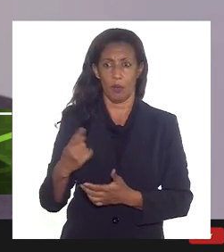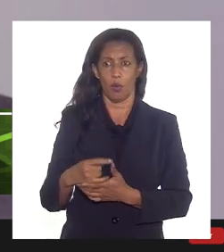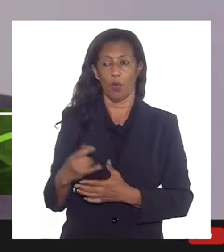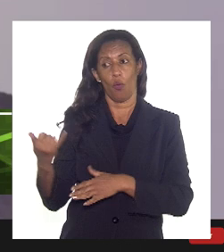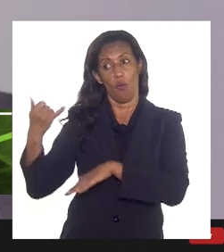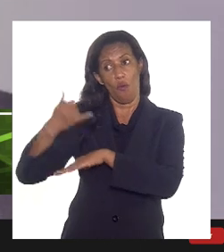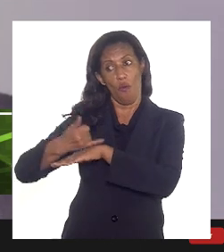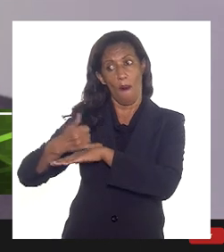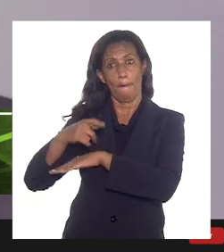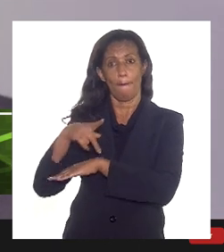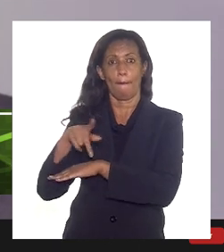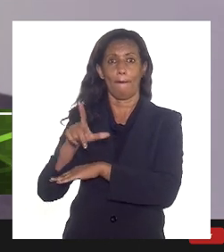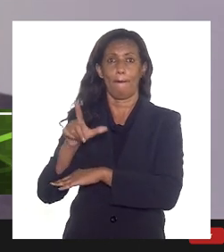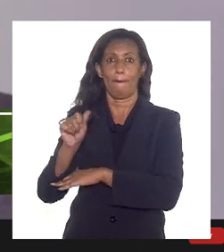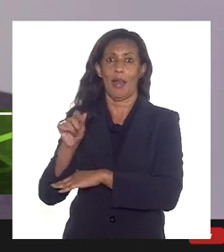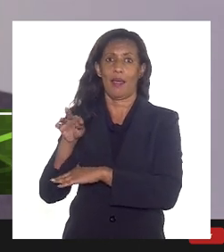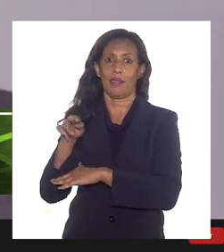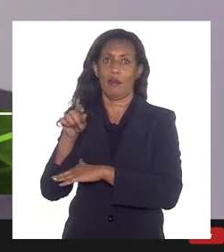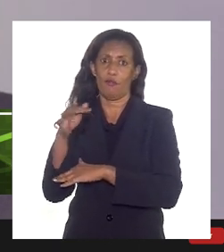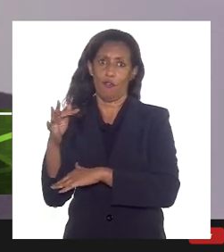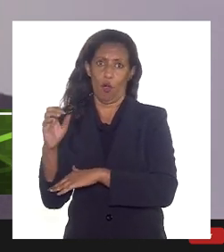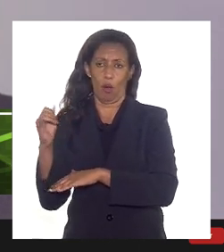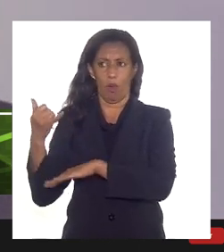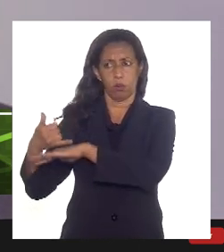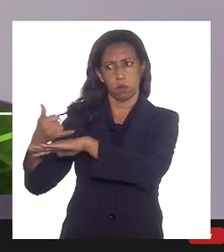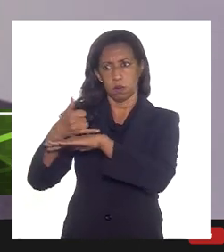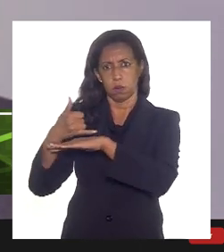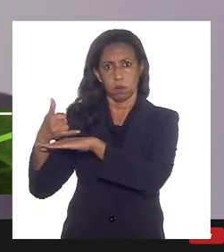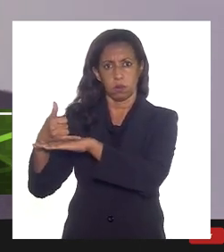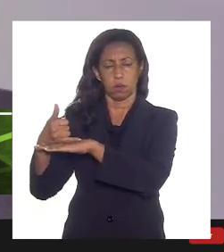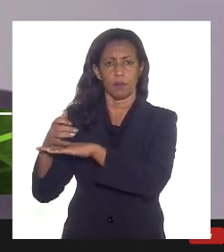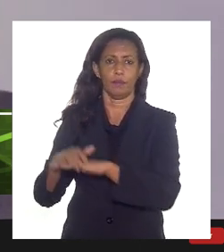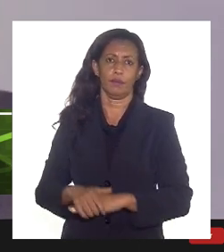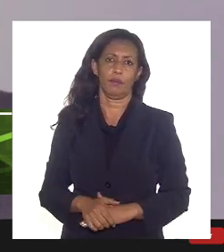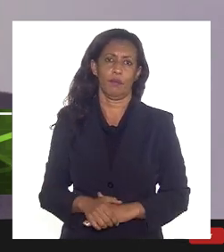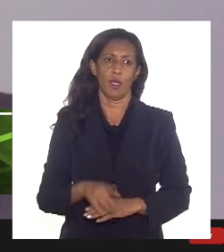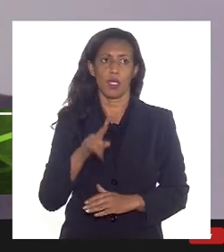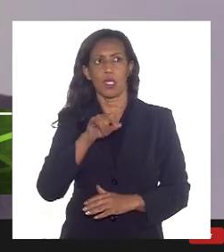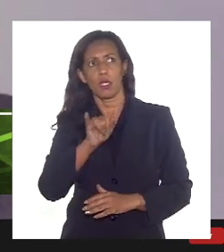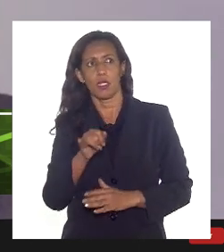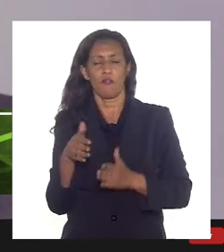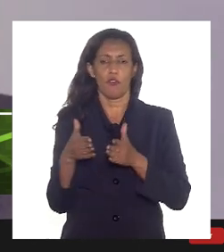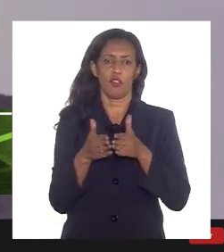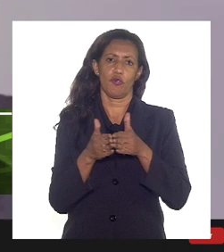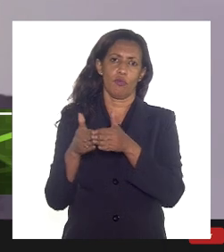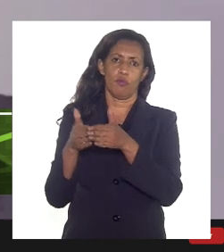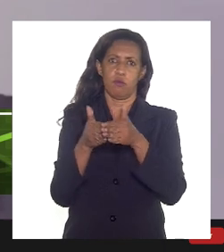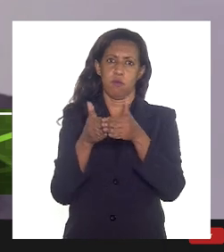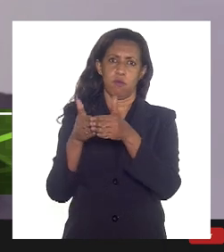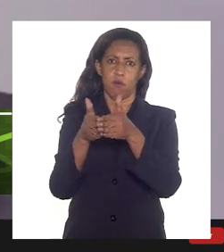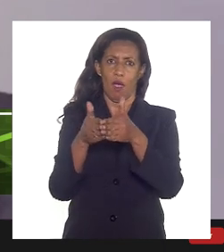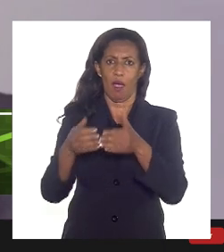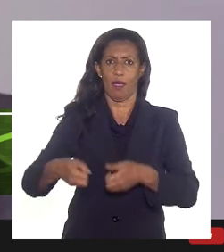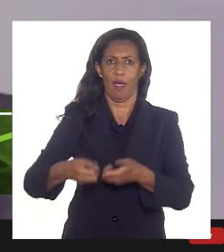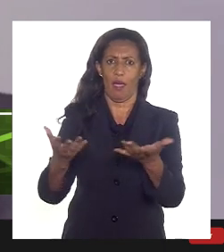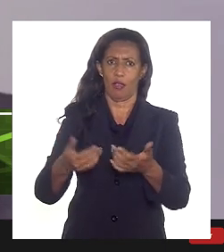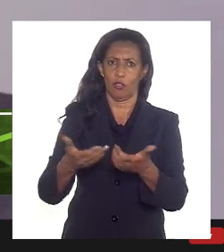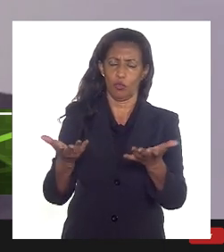plataforma, então, se um determinado gasto de navegação, de embarcação, era gasto